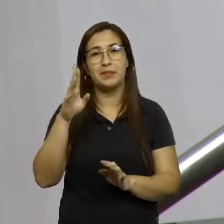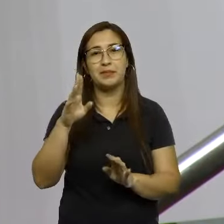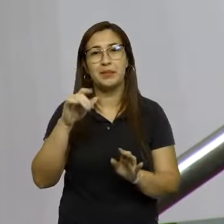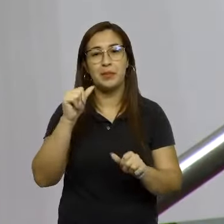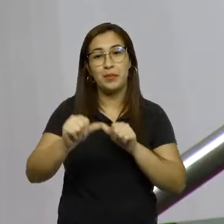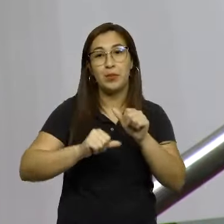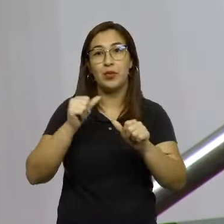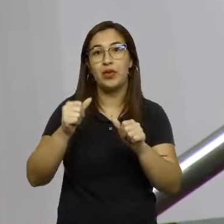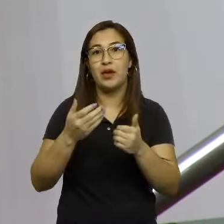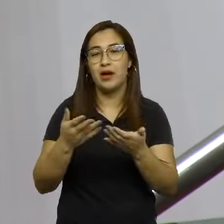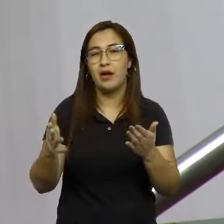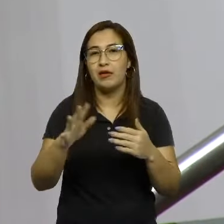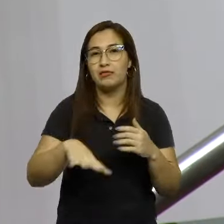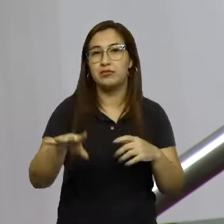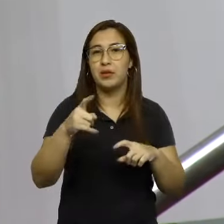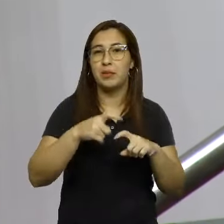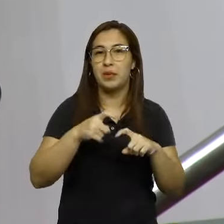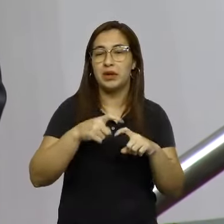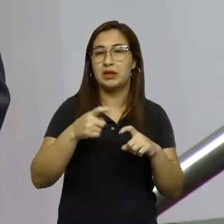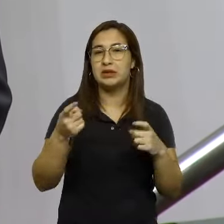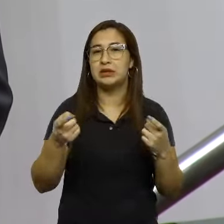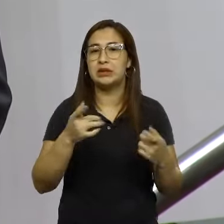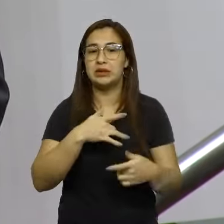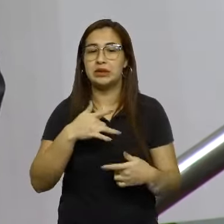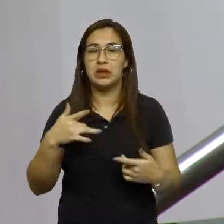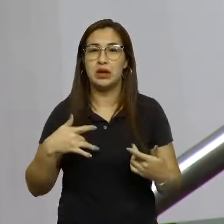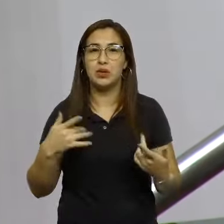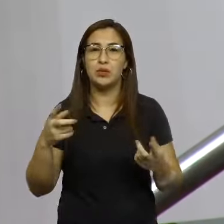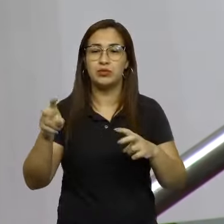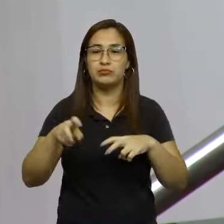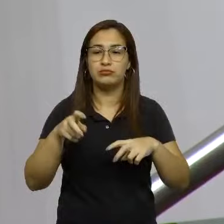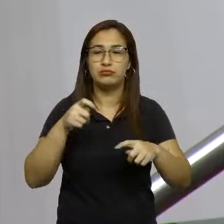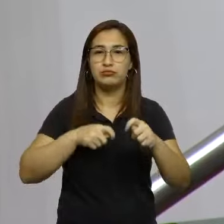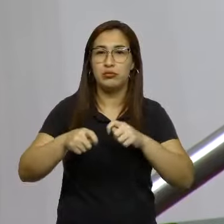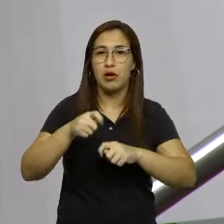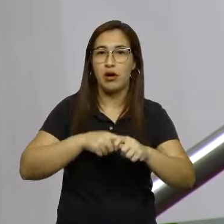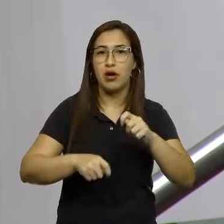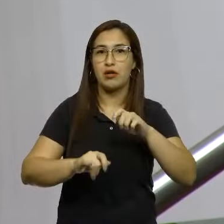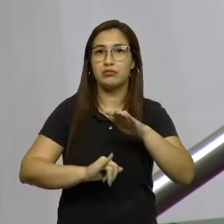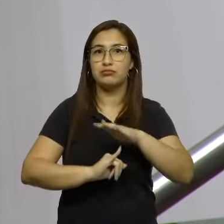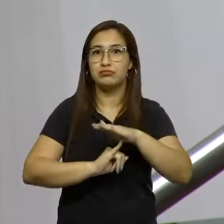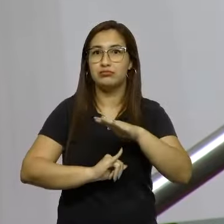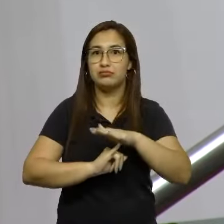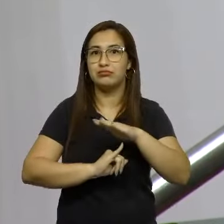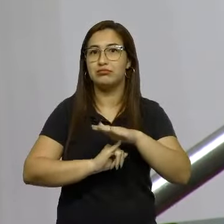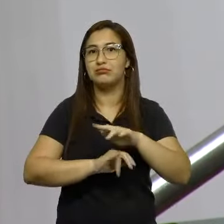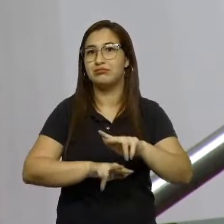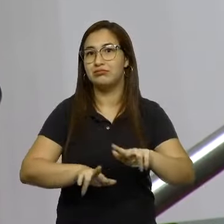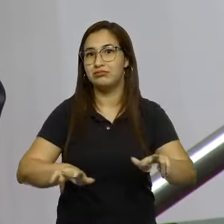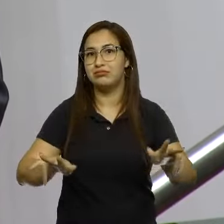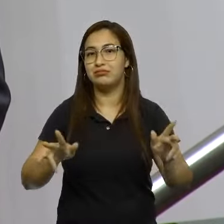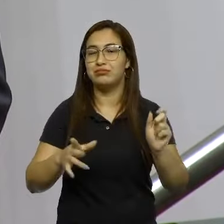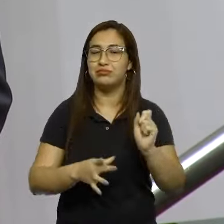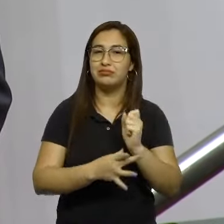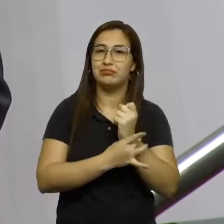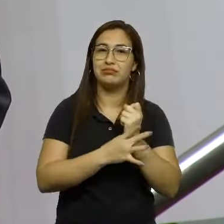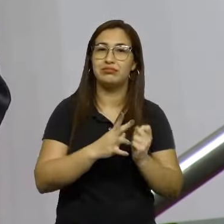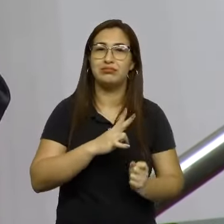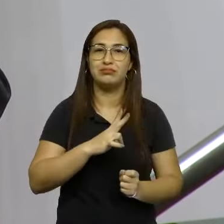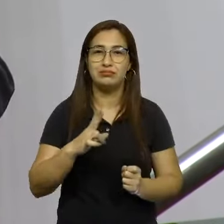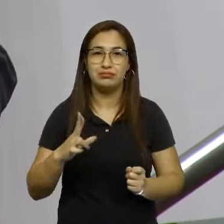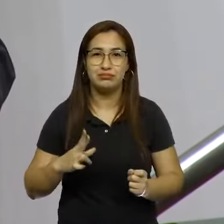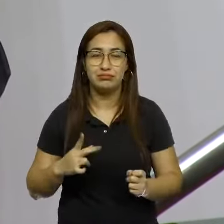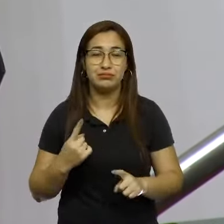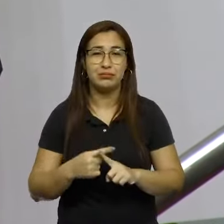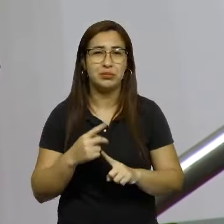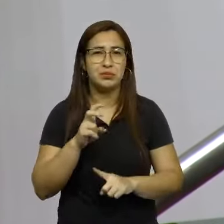medicina, para a saúde, para o agronegócio, para a indústria, para a segurança pública, porque o